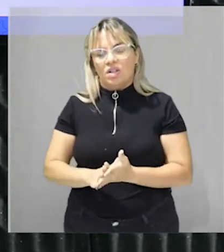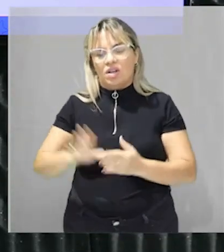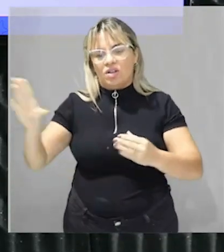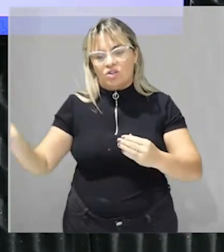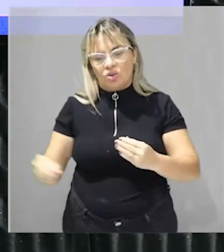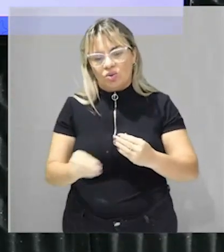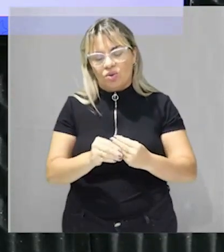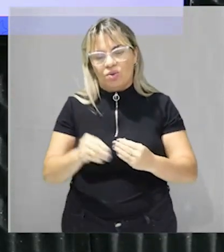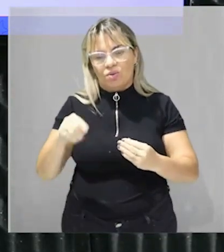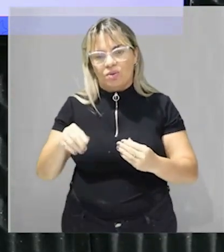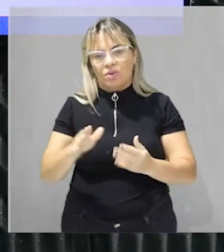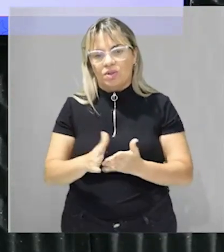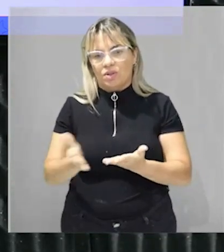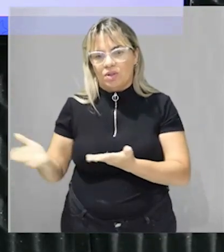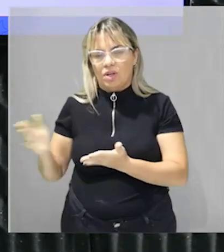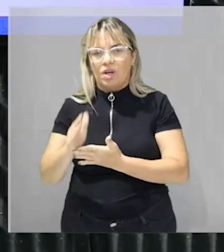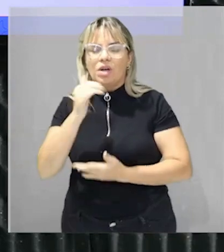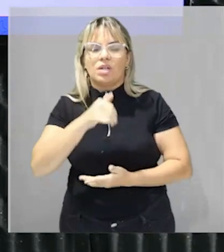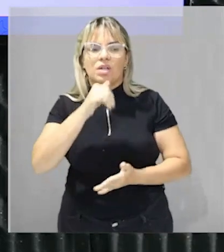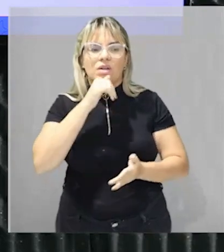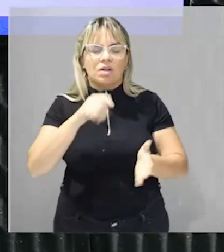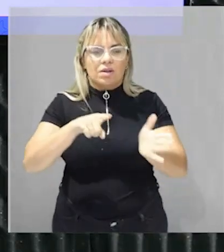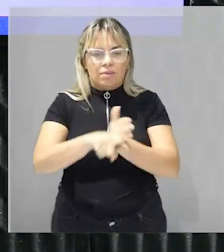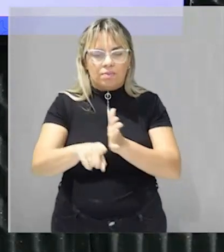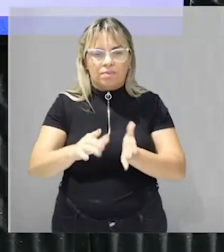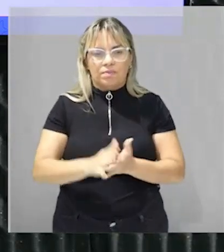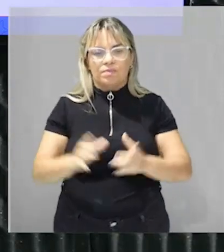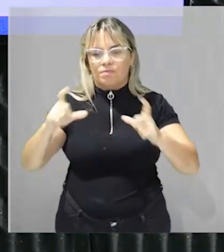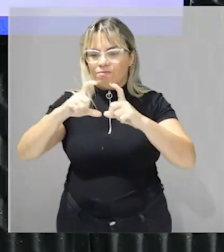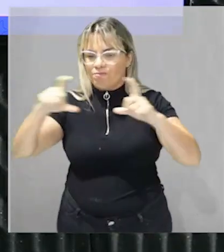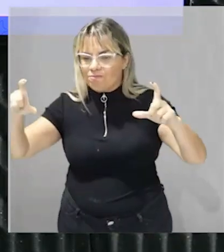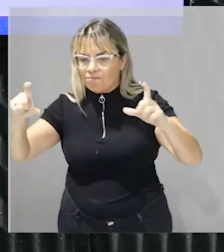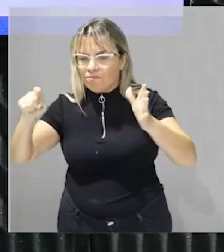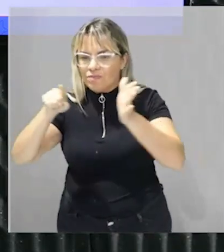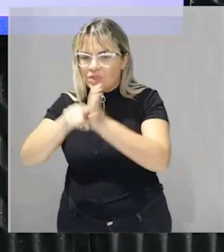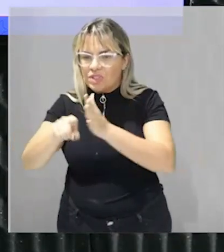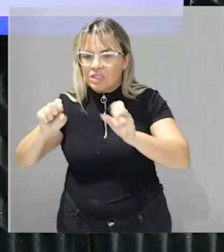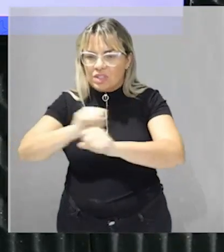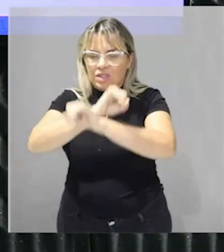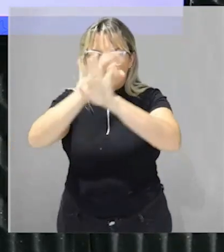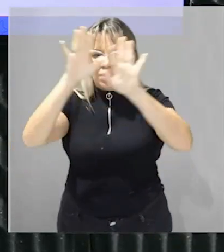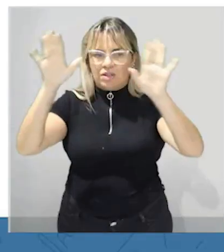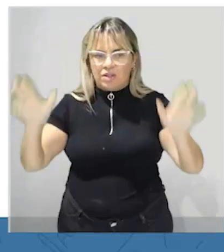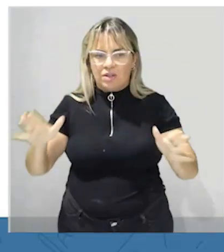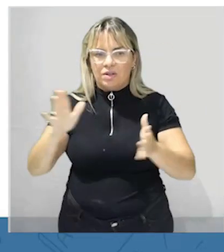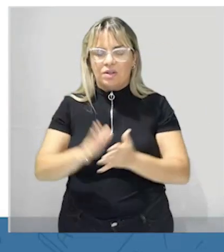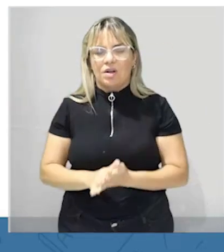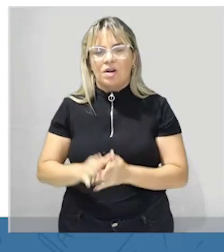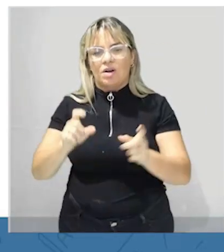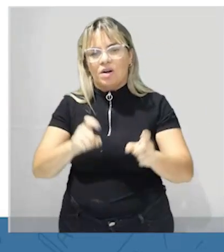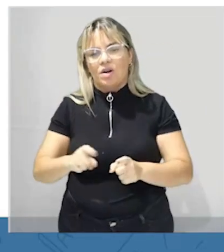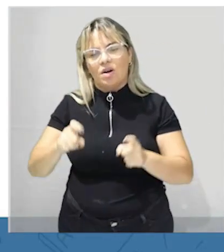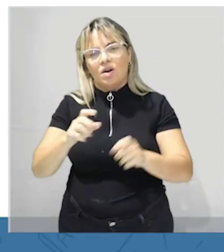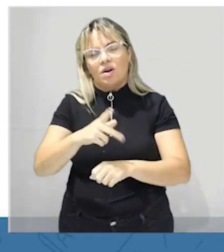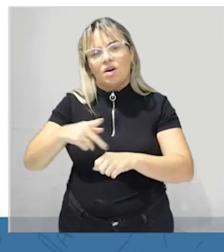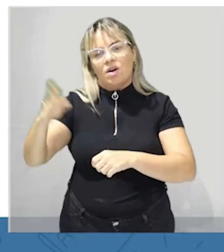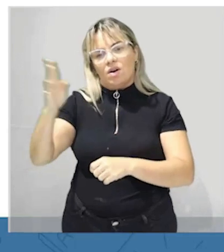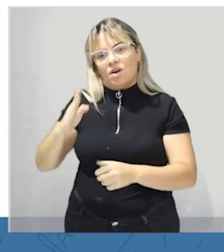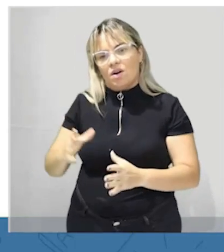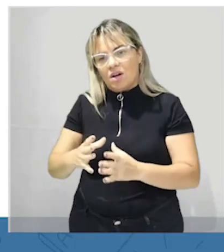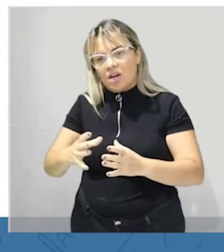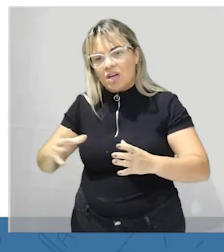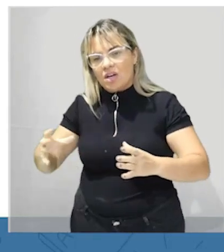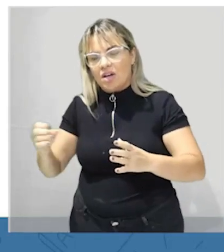essa questão aqui é um exemplo muito claro disso veja bem ele está dizendo de maneira muito clara que a produção agrícola brasileira aumentou devido a